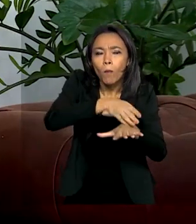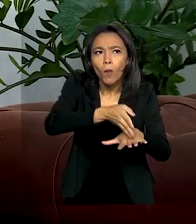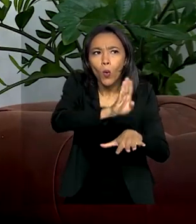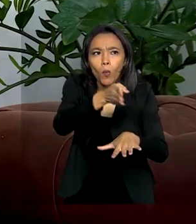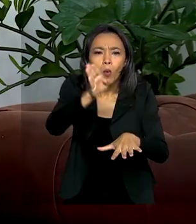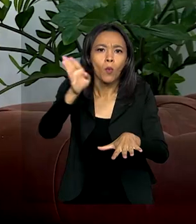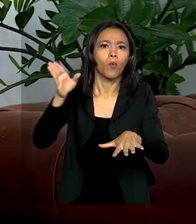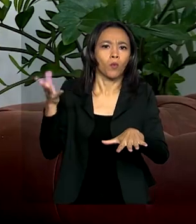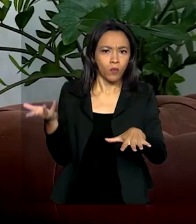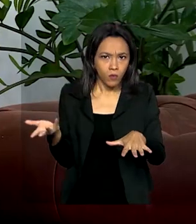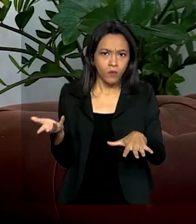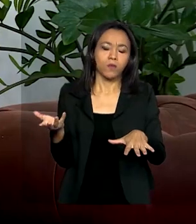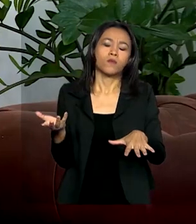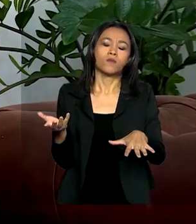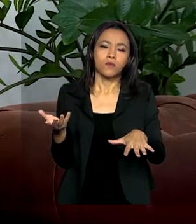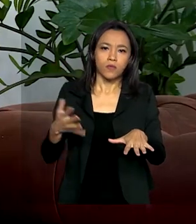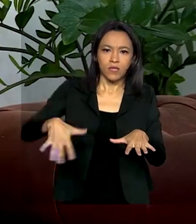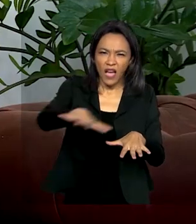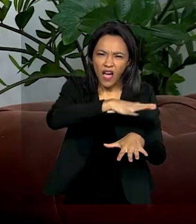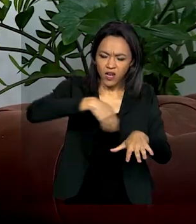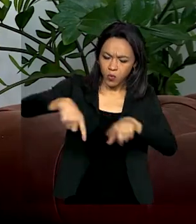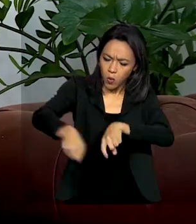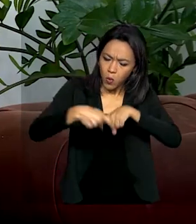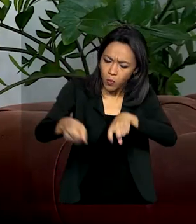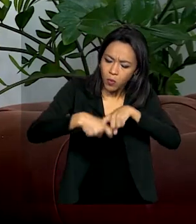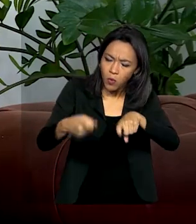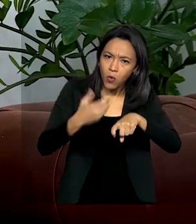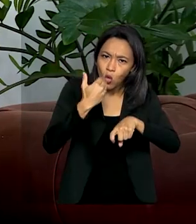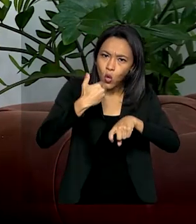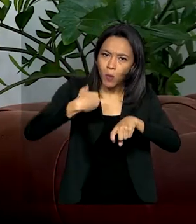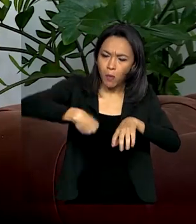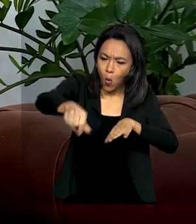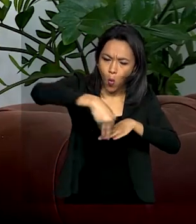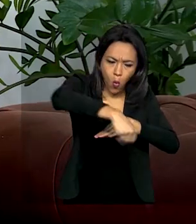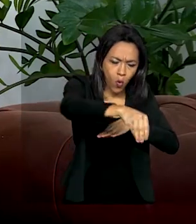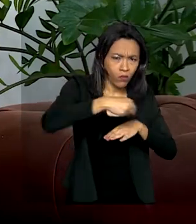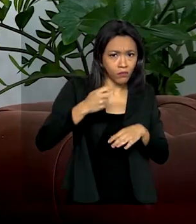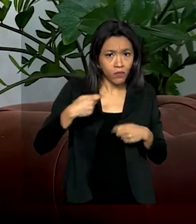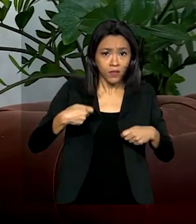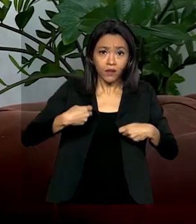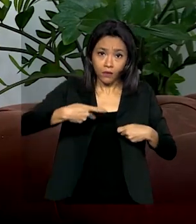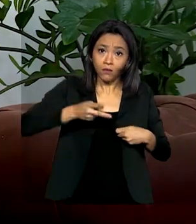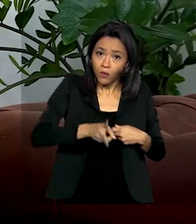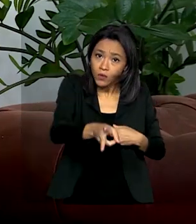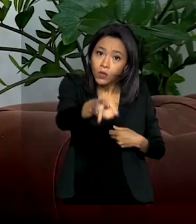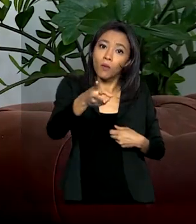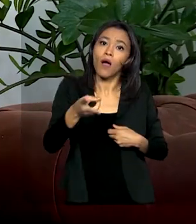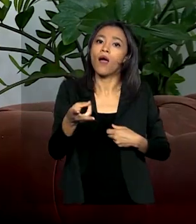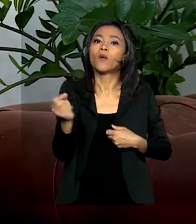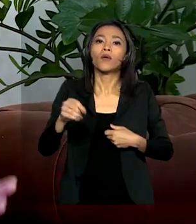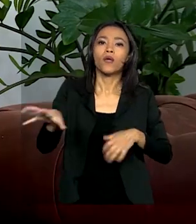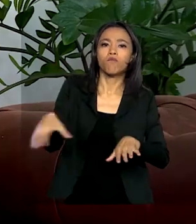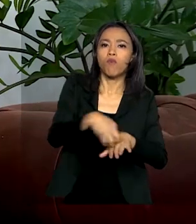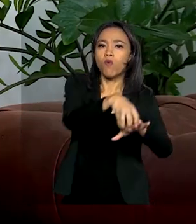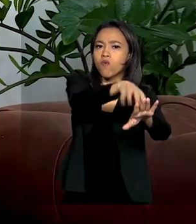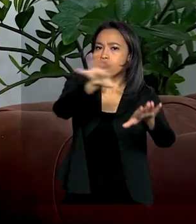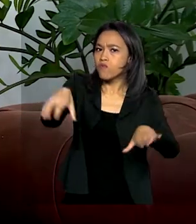produção de alimentos, ela tem que continuar fornecendo aos seus parceiros internacionais.